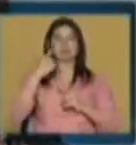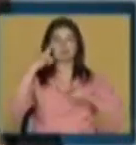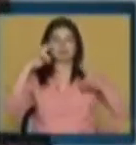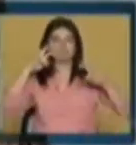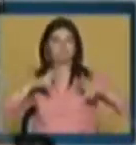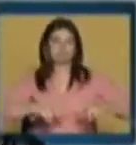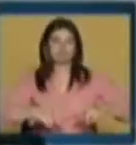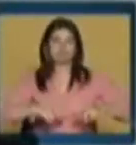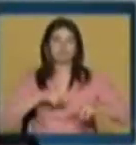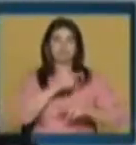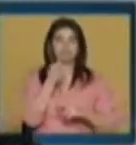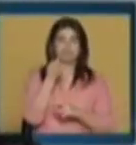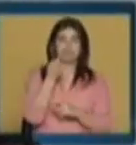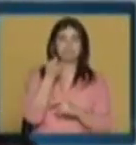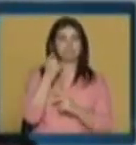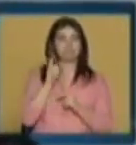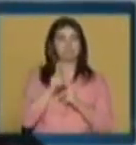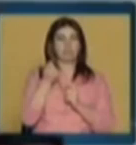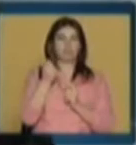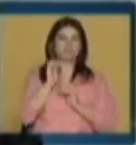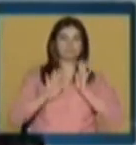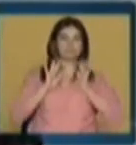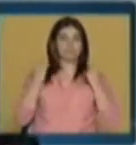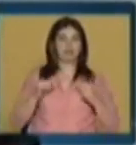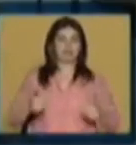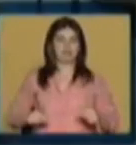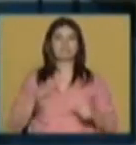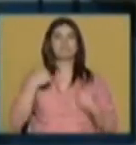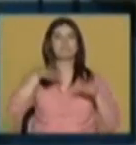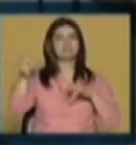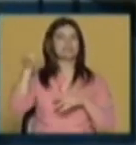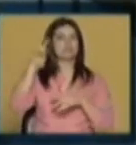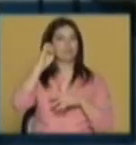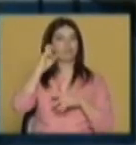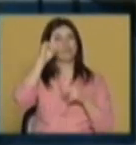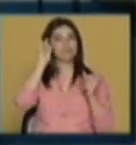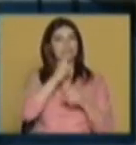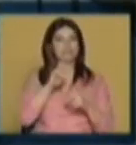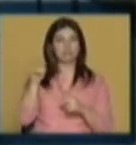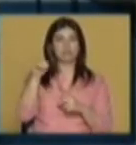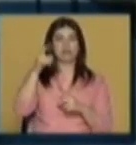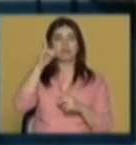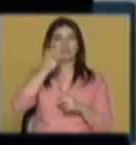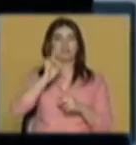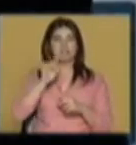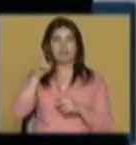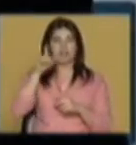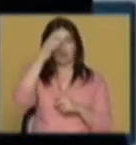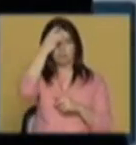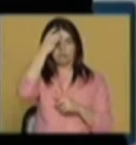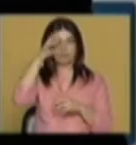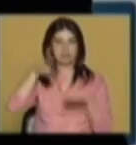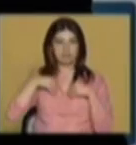é? São sempre vistas com alguma desconfiança, não é? Acabámos de ouvir do professor Adérito Marcos. Há alguma